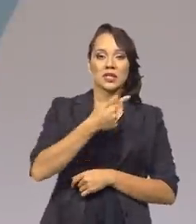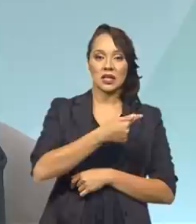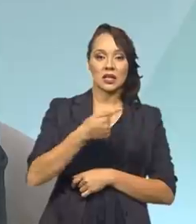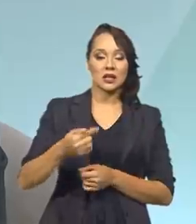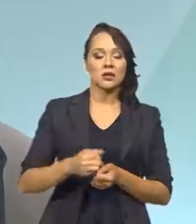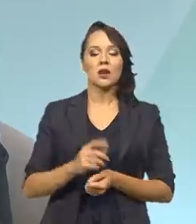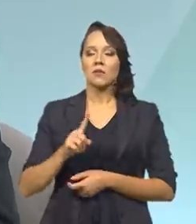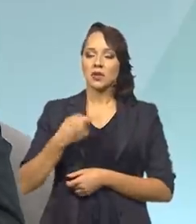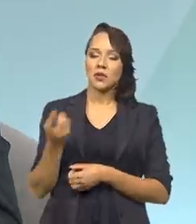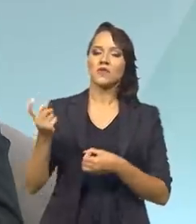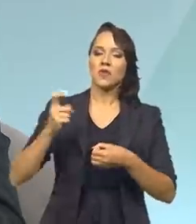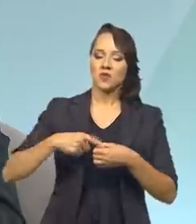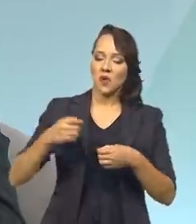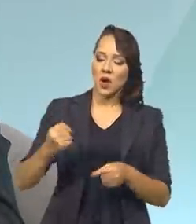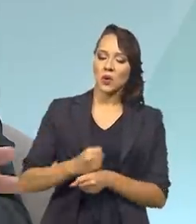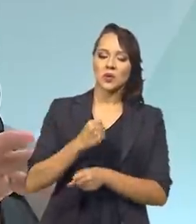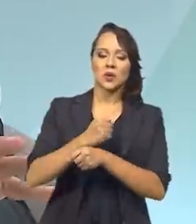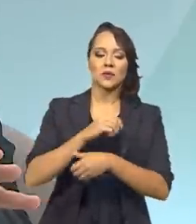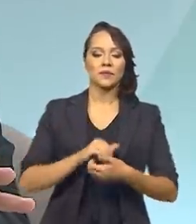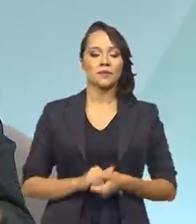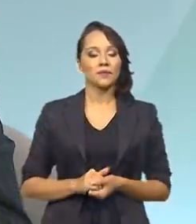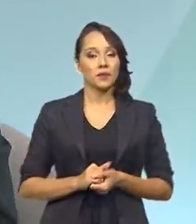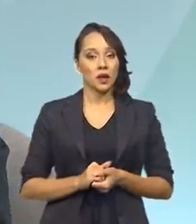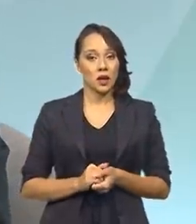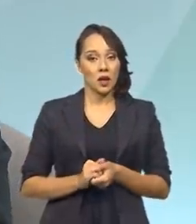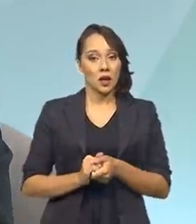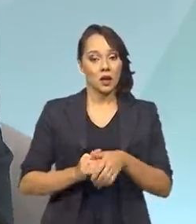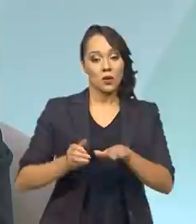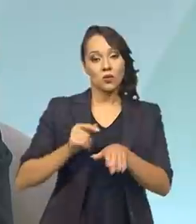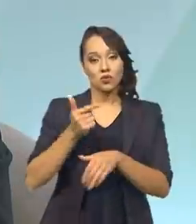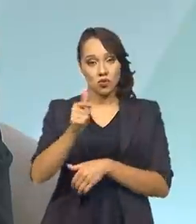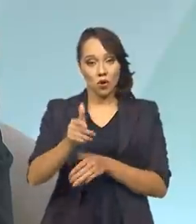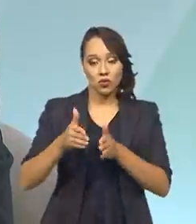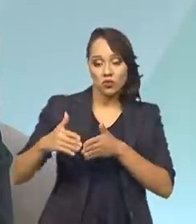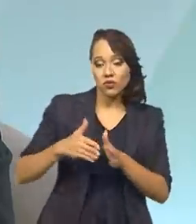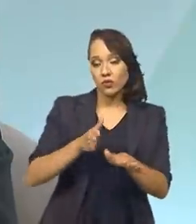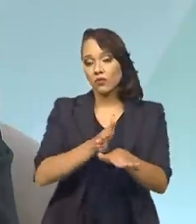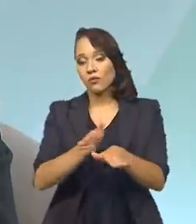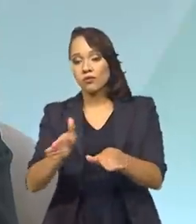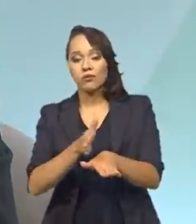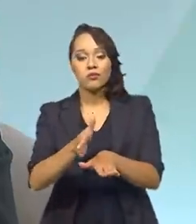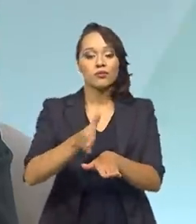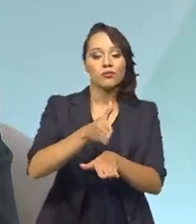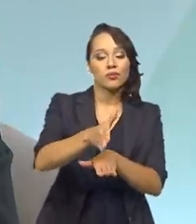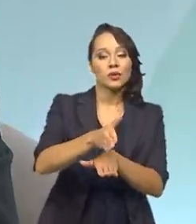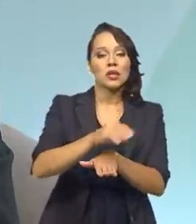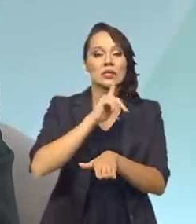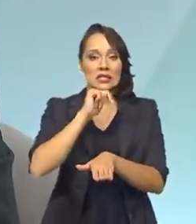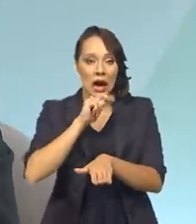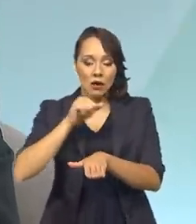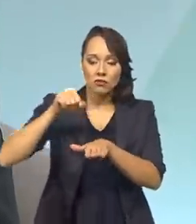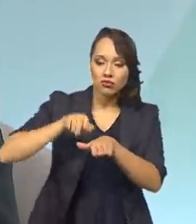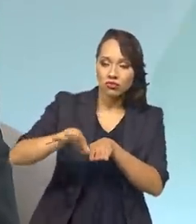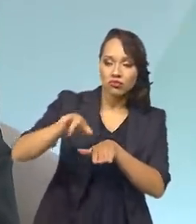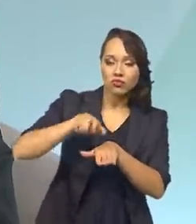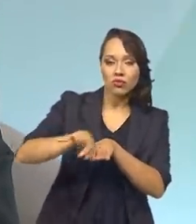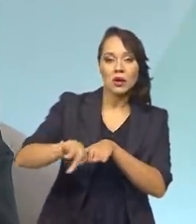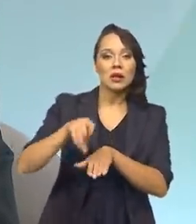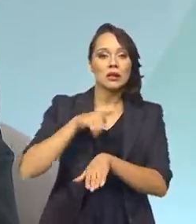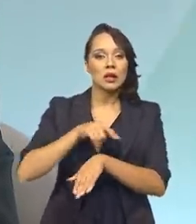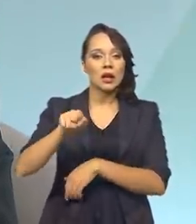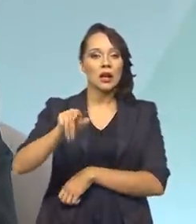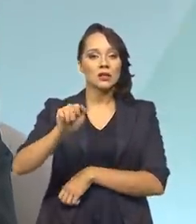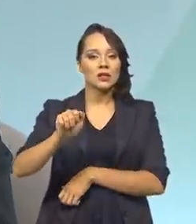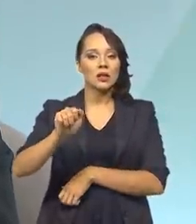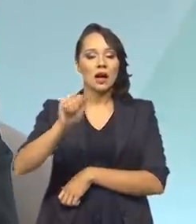mas que nós retomamos. E os canais acessórios, você tem desde a questão do canal do Sertão